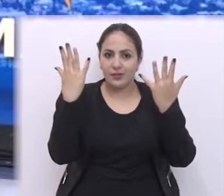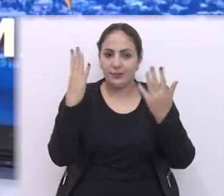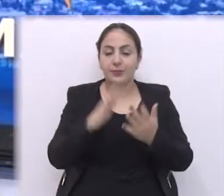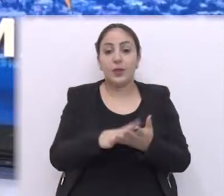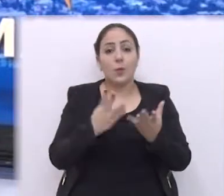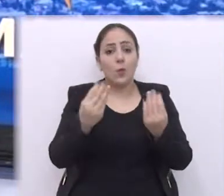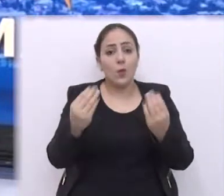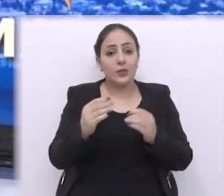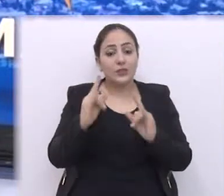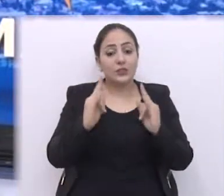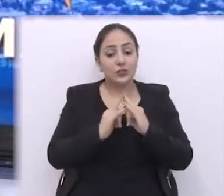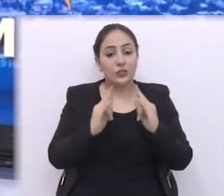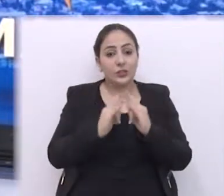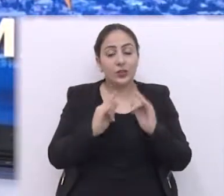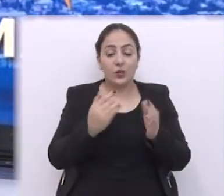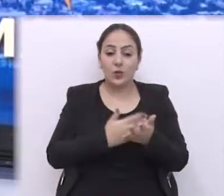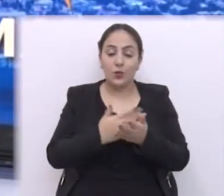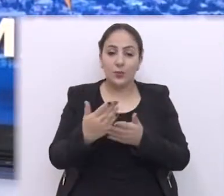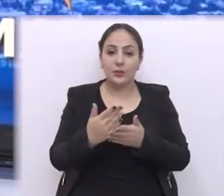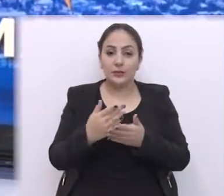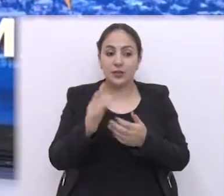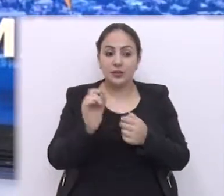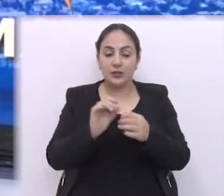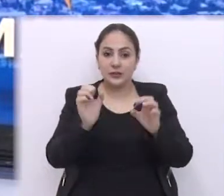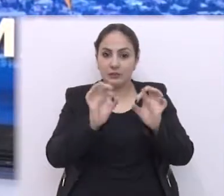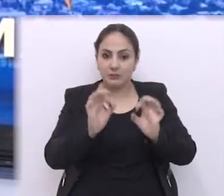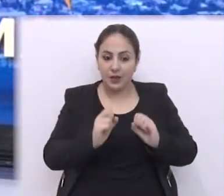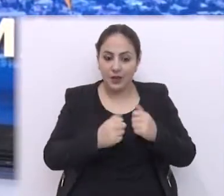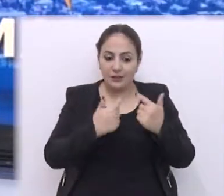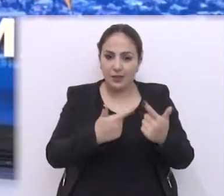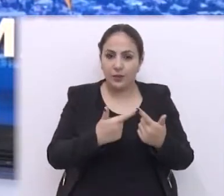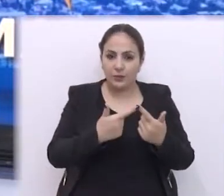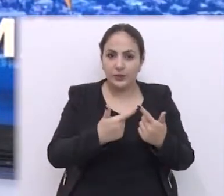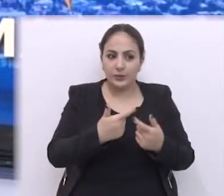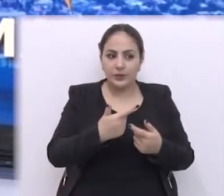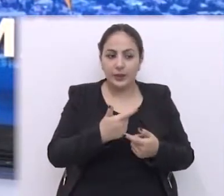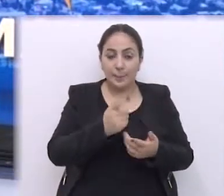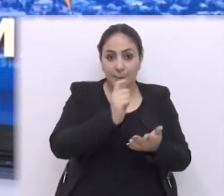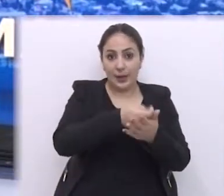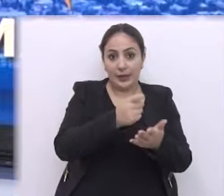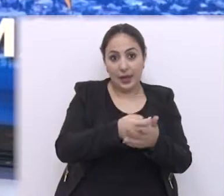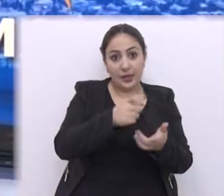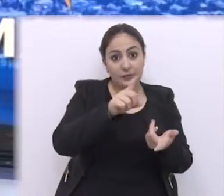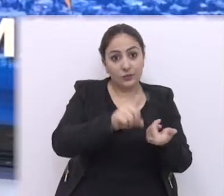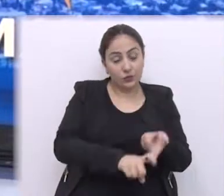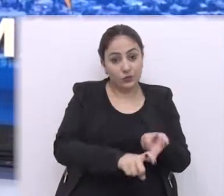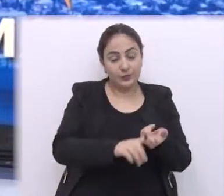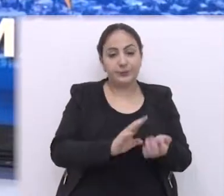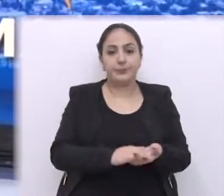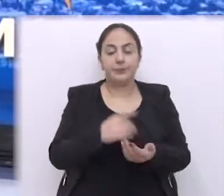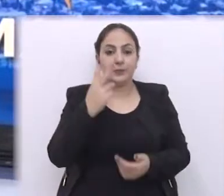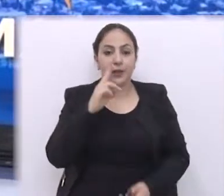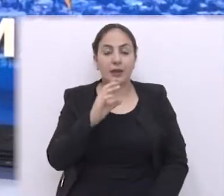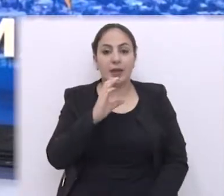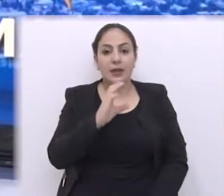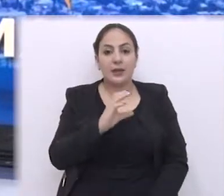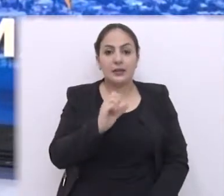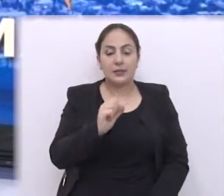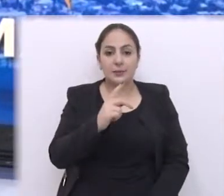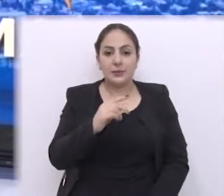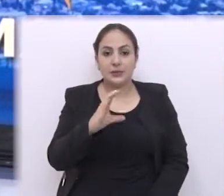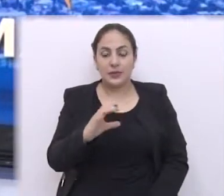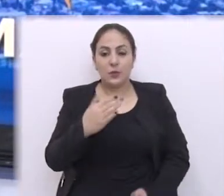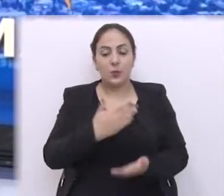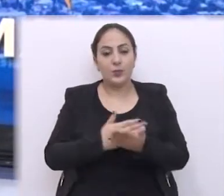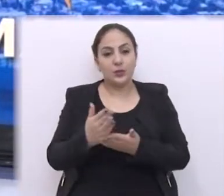comemorativas, diversas entidades começaram a promover ações de renegociação de débitos. O SCPC de